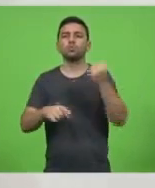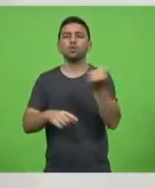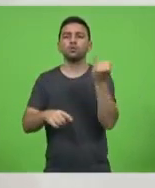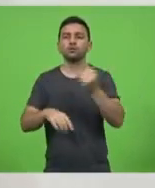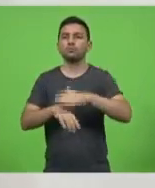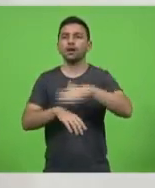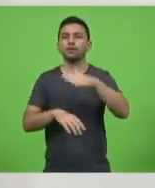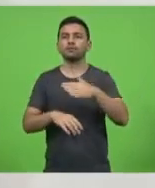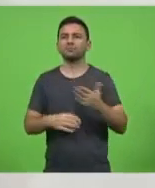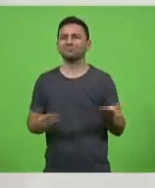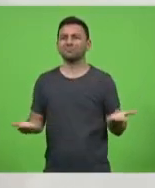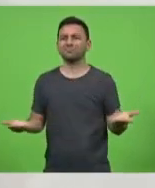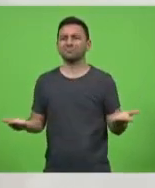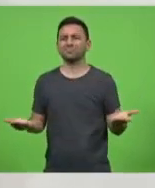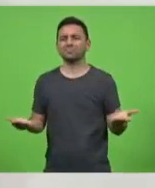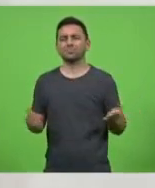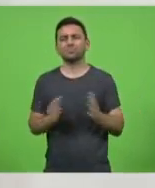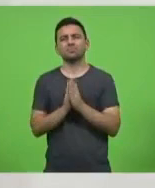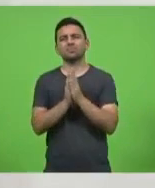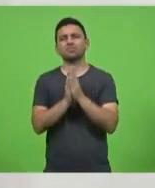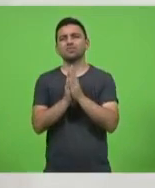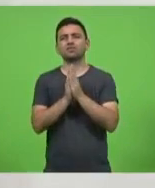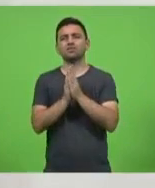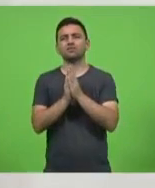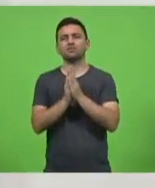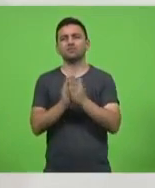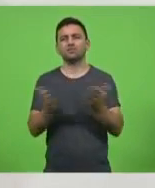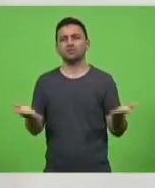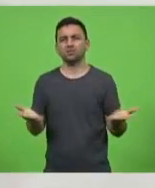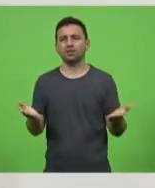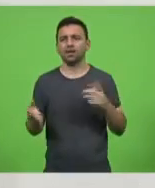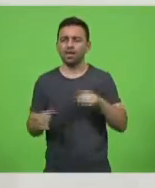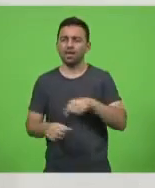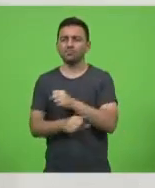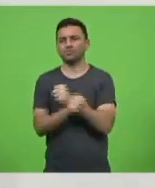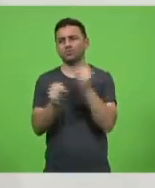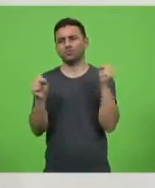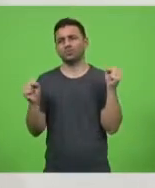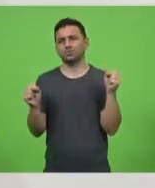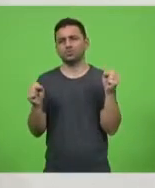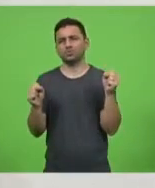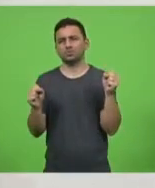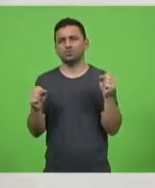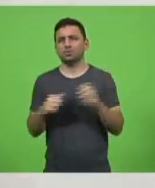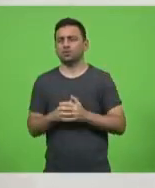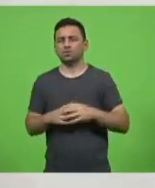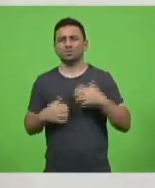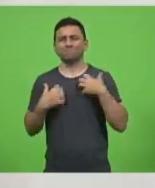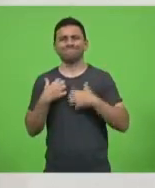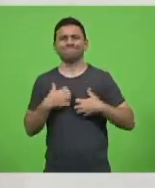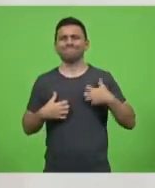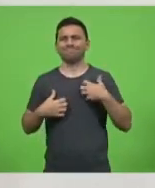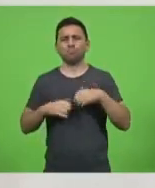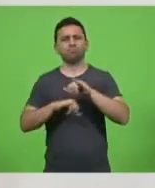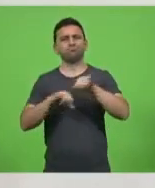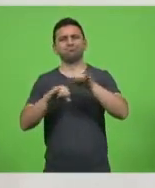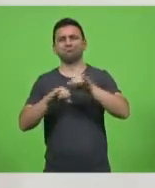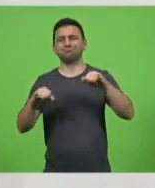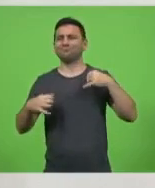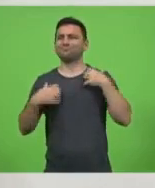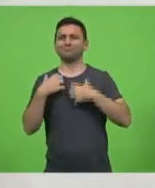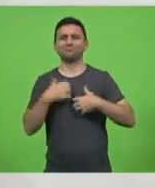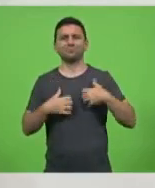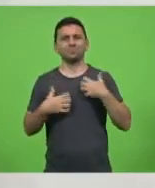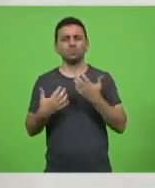Deus, pelo amor de Deus, olha o absurdo, a histeria que está sendo cometida em